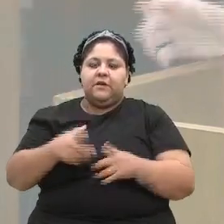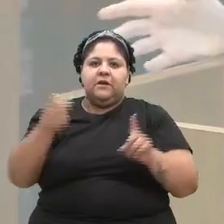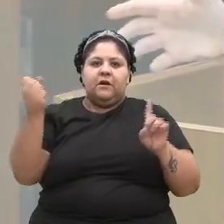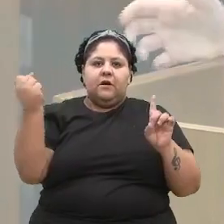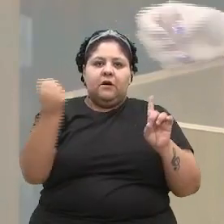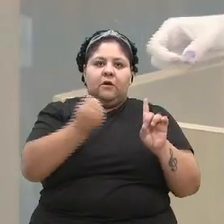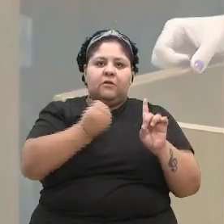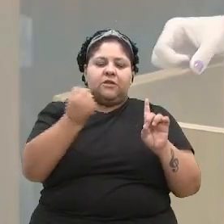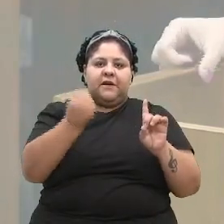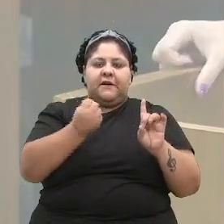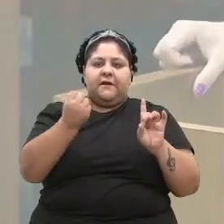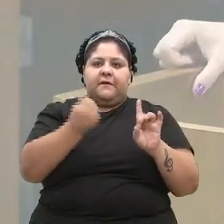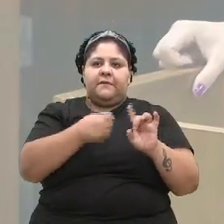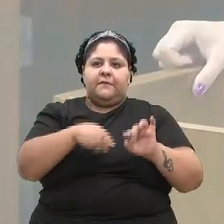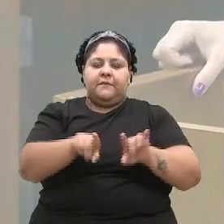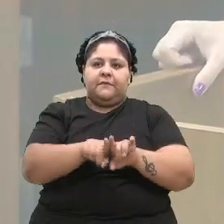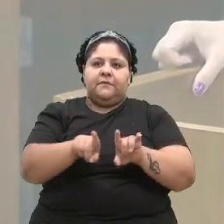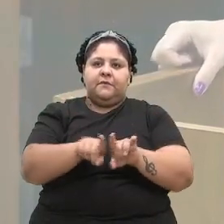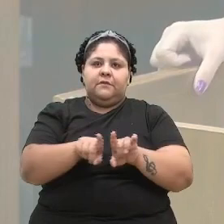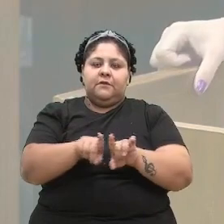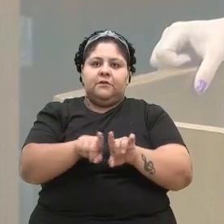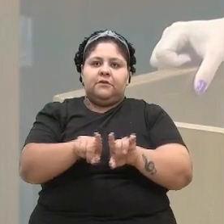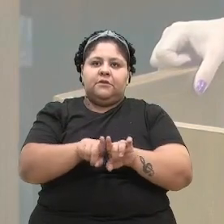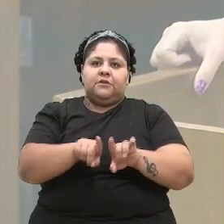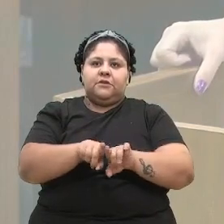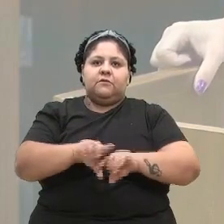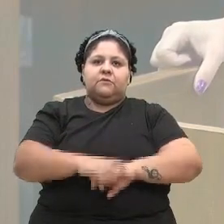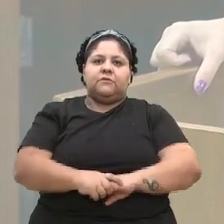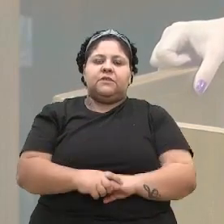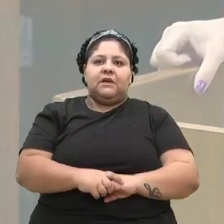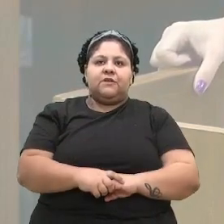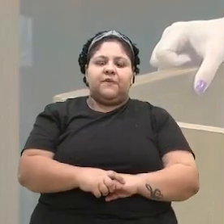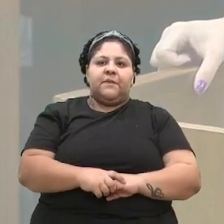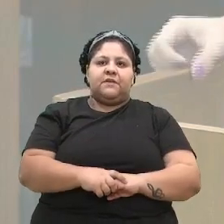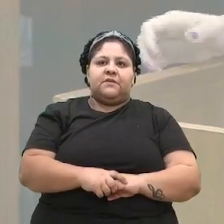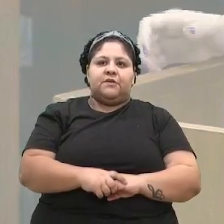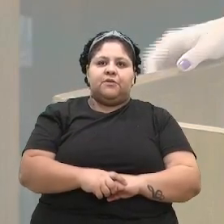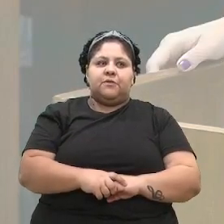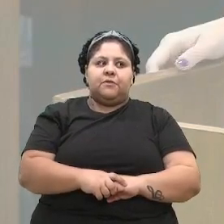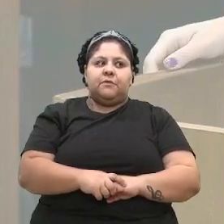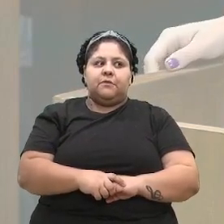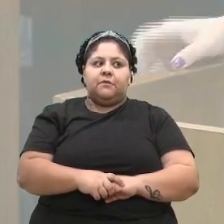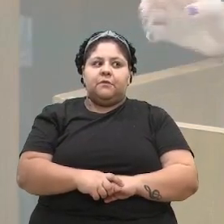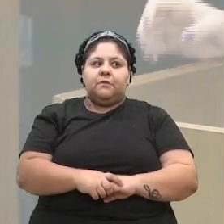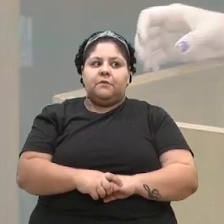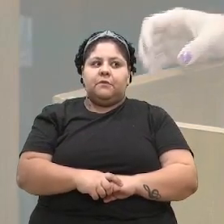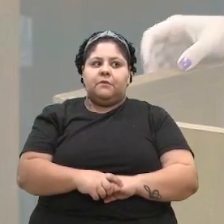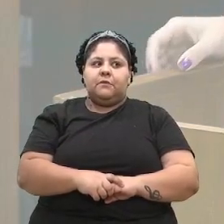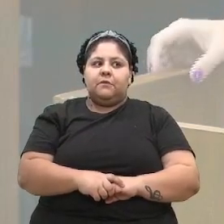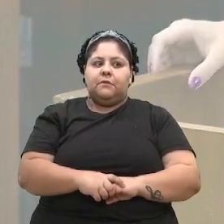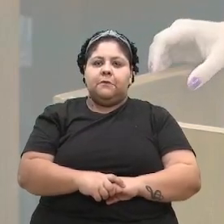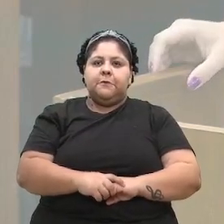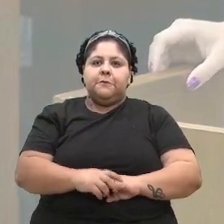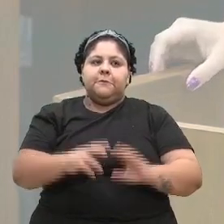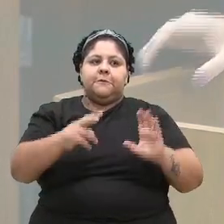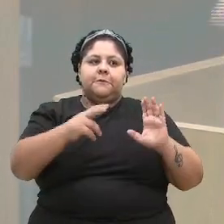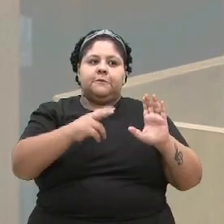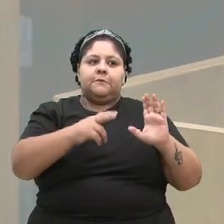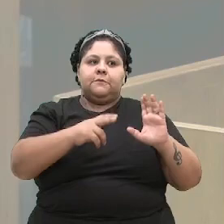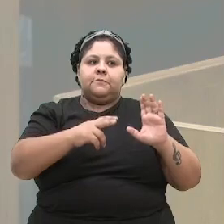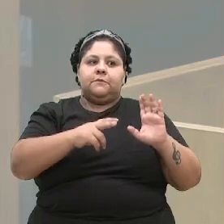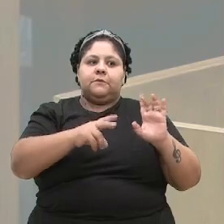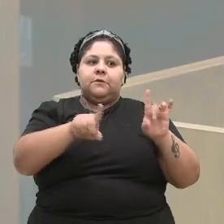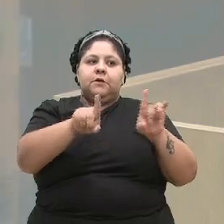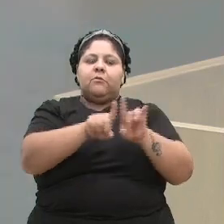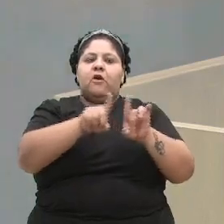que é o mapeamento das mortes violentas com vítimas do sexo feminino, que foram tipificadas como feminicídios acontecidas